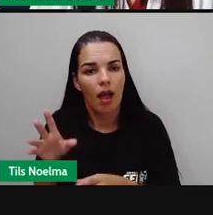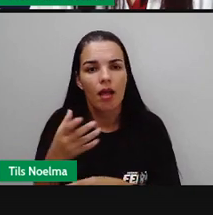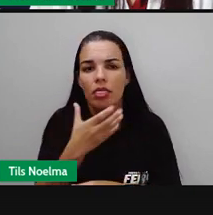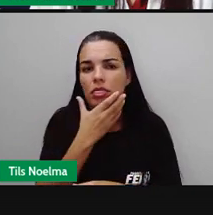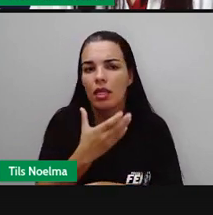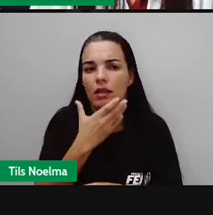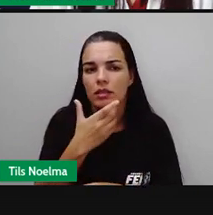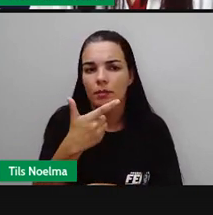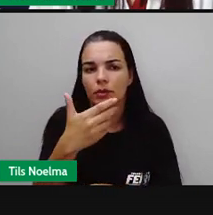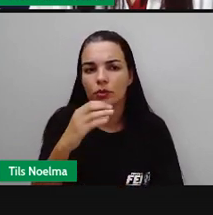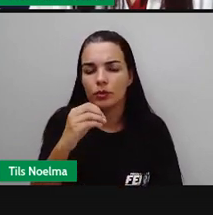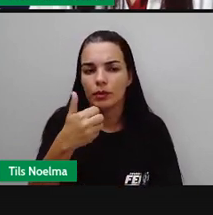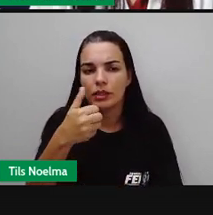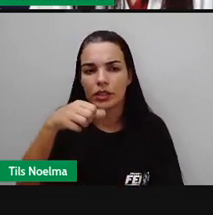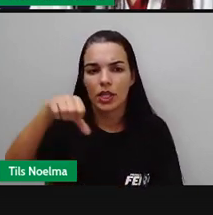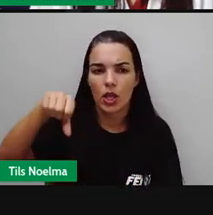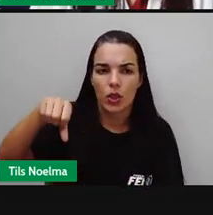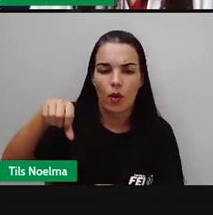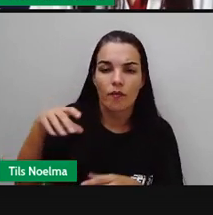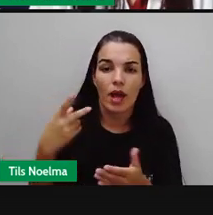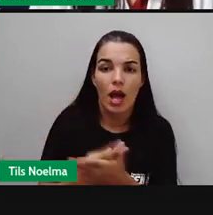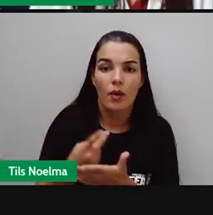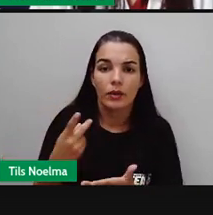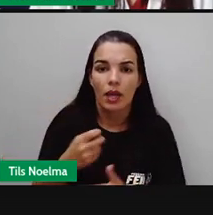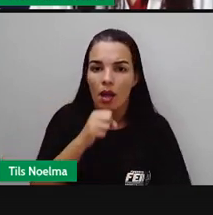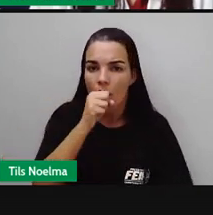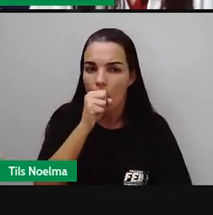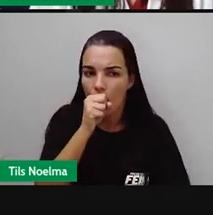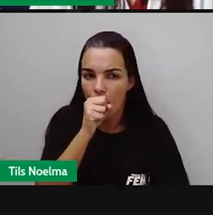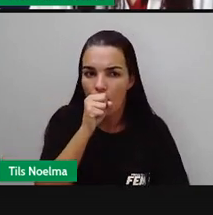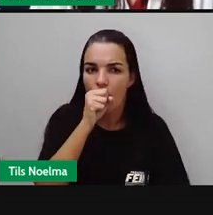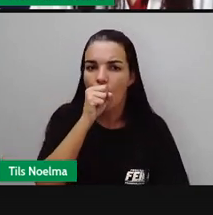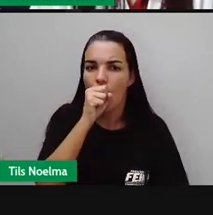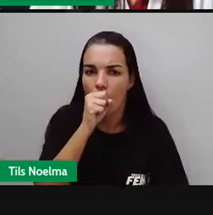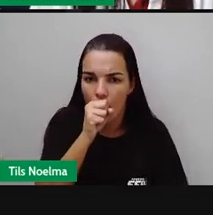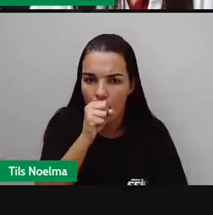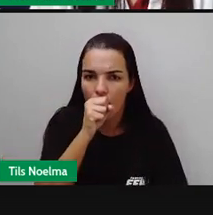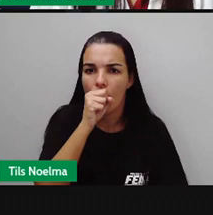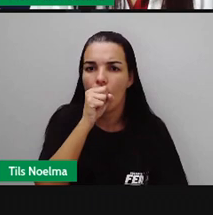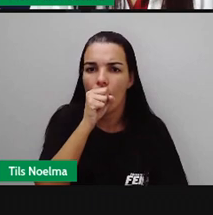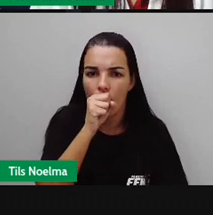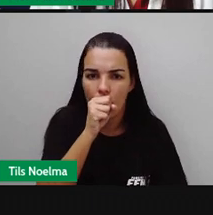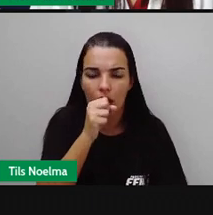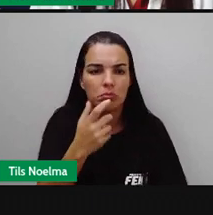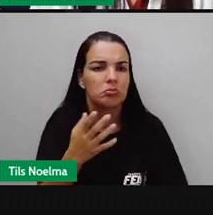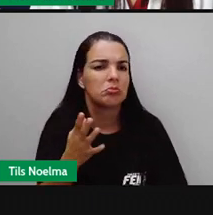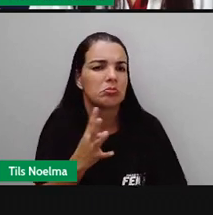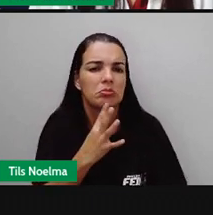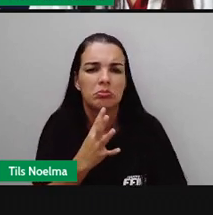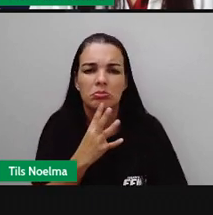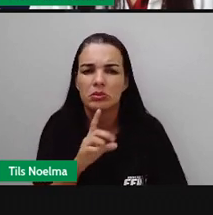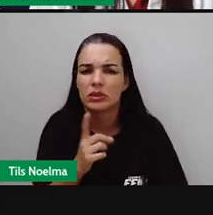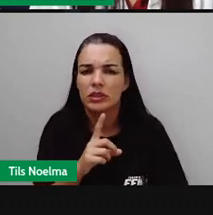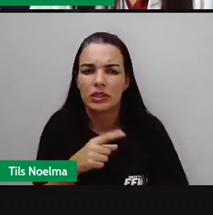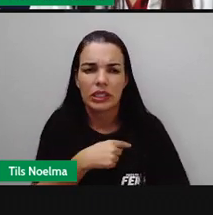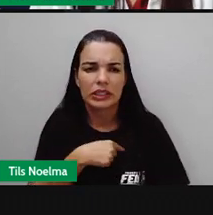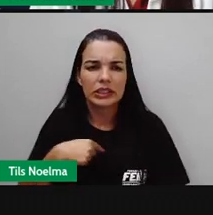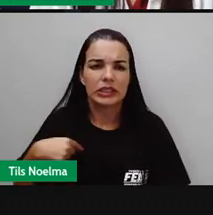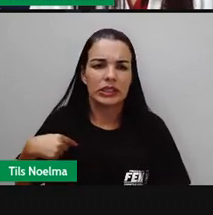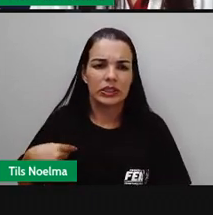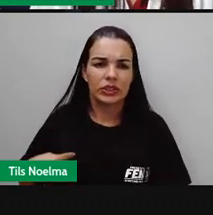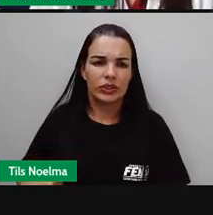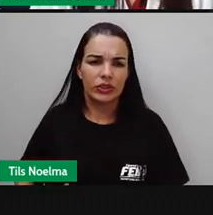identificados casos de pneumonia de causas desconhecidas ocorridas aí na cidade, lá da